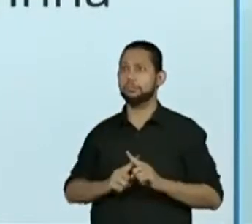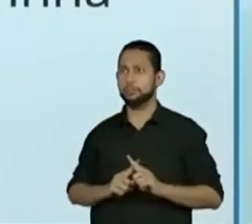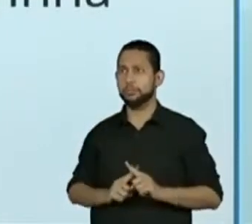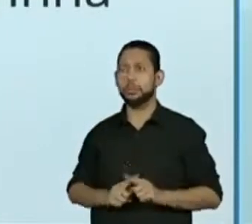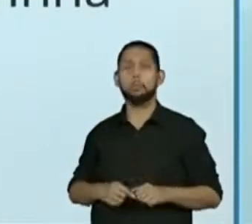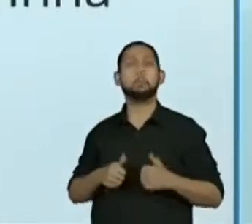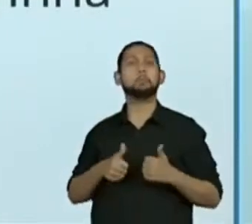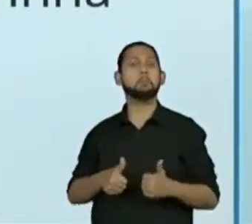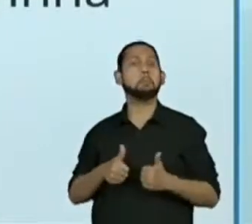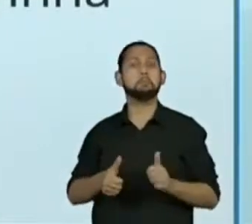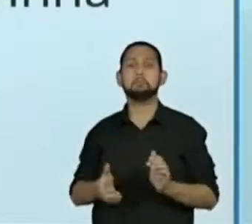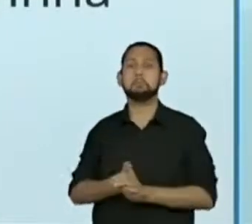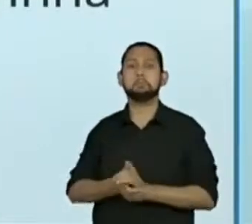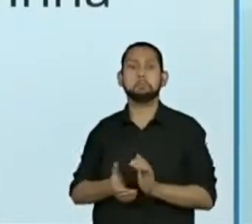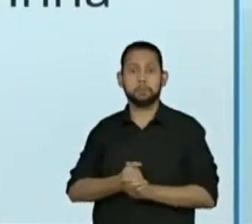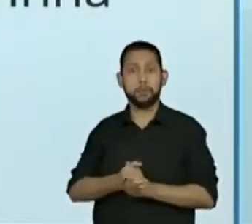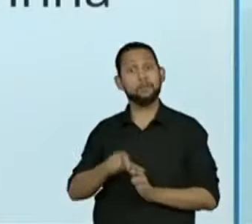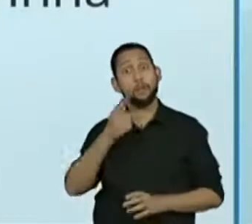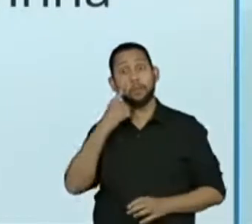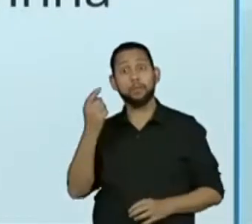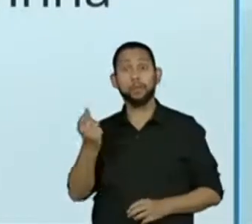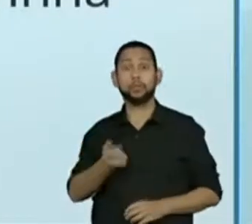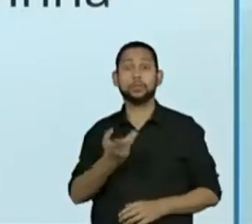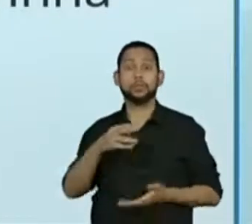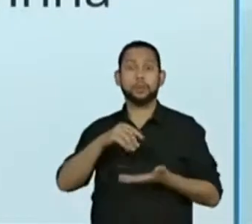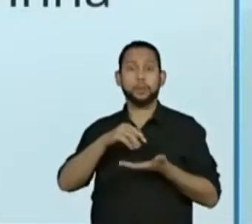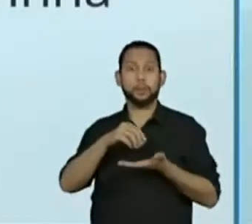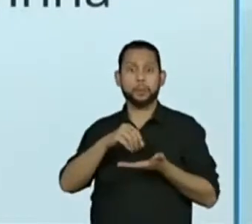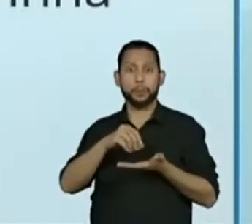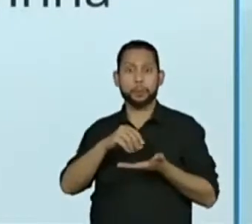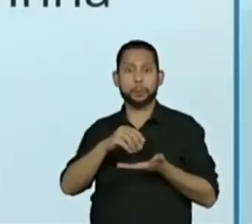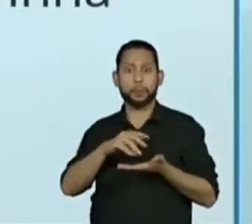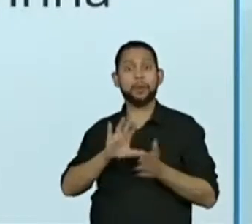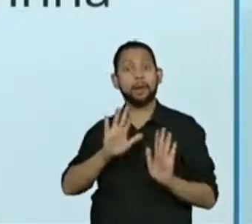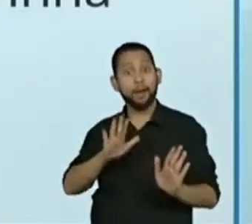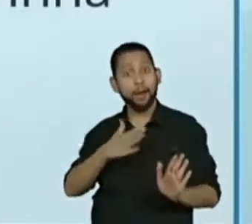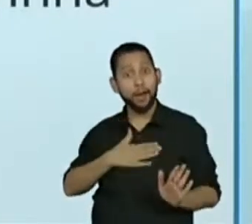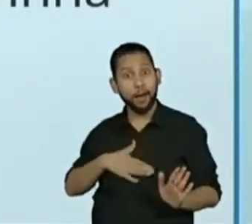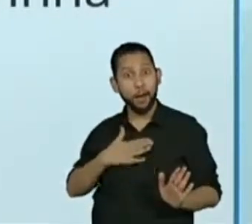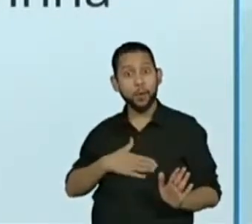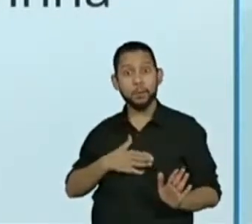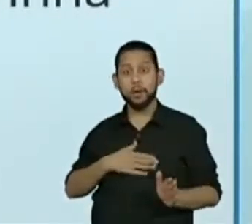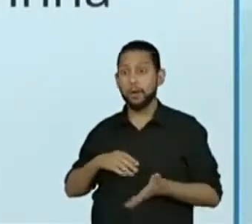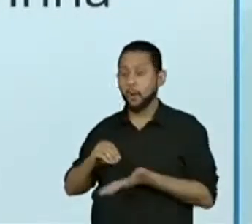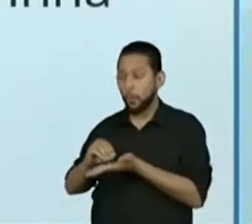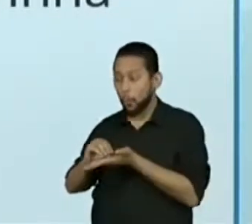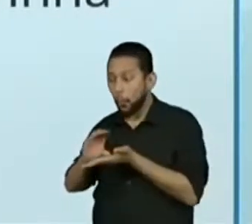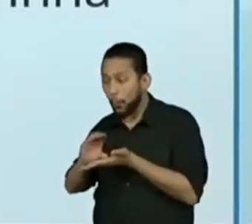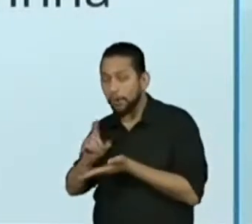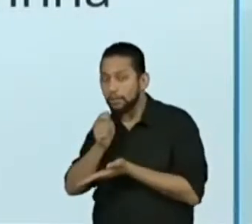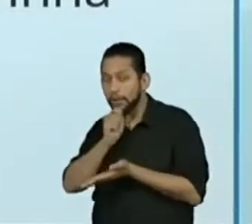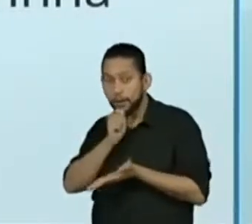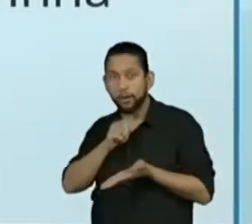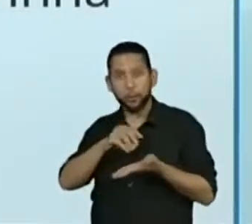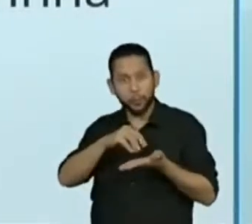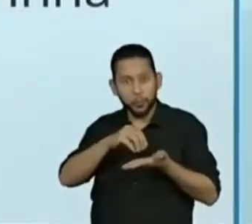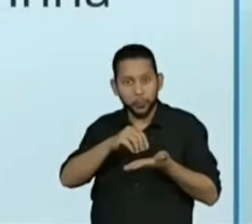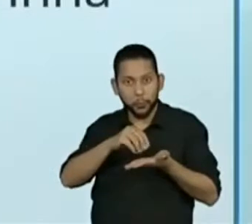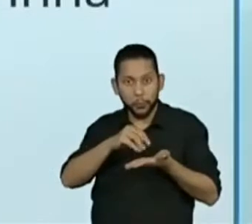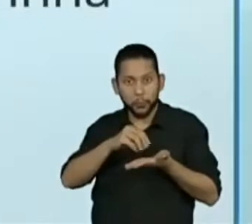Vamos ver aí, a quantidade de farinha. O pessoal já está lá no fermento, a Prô ainda está na farinha. Olha lá!